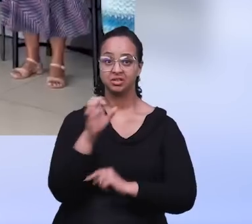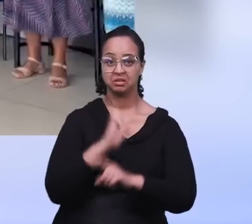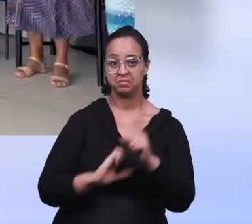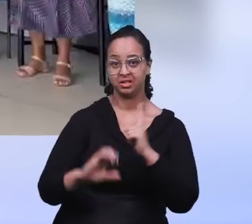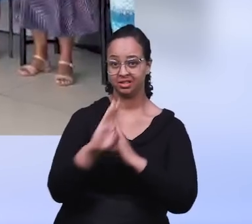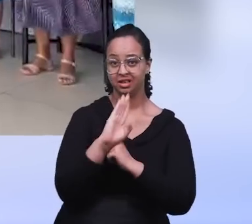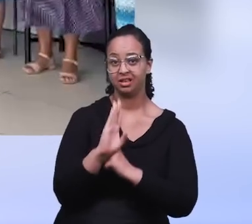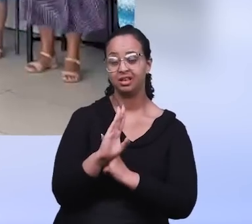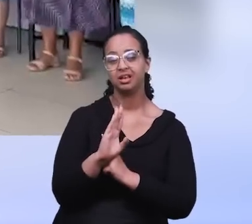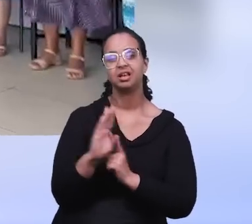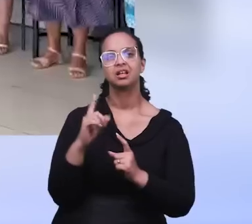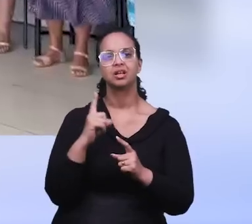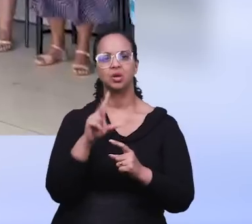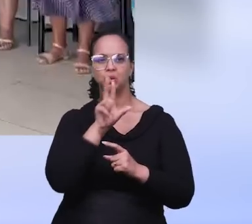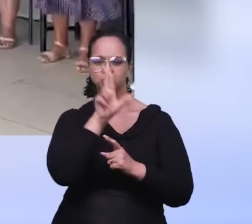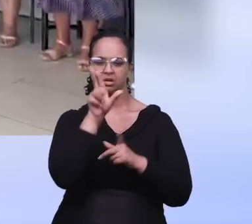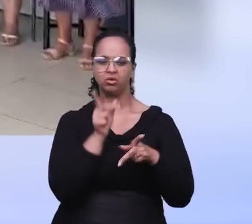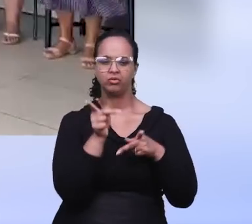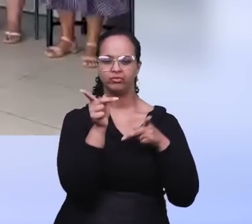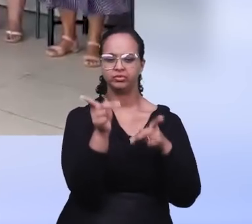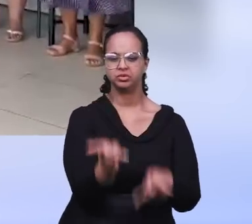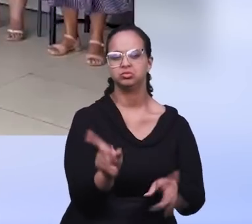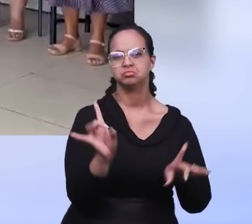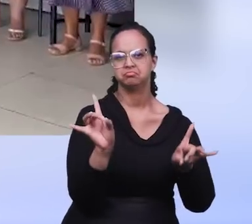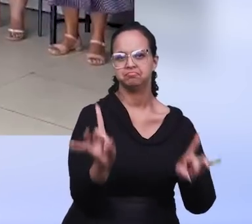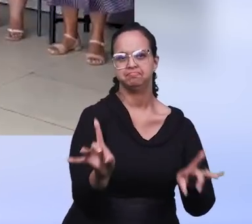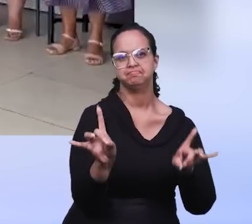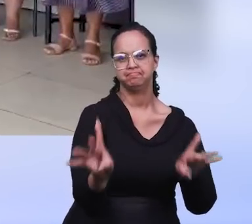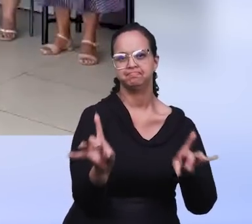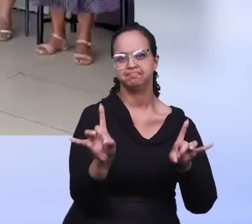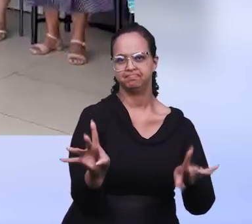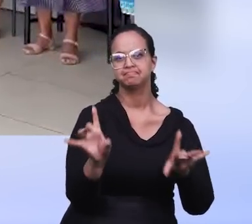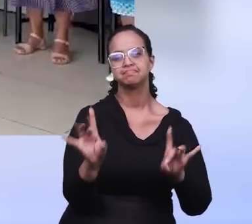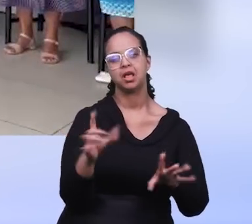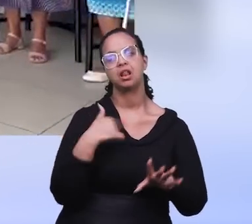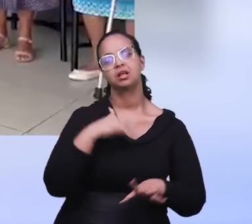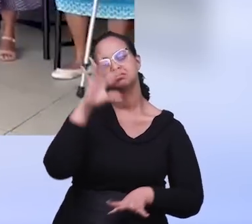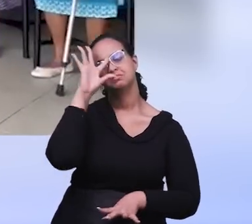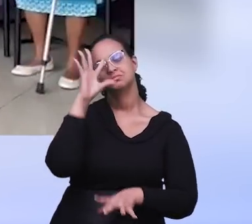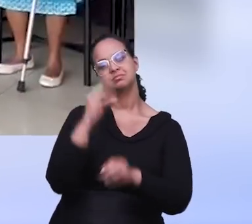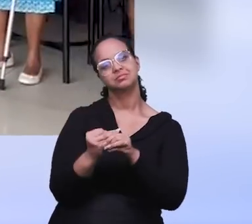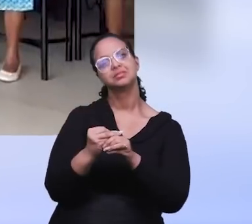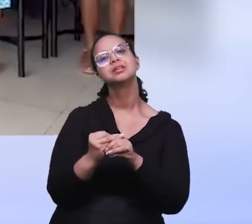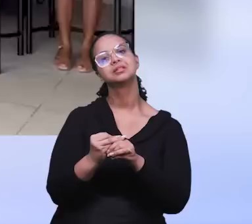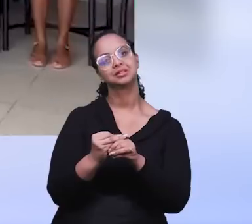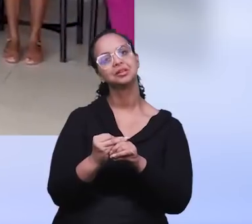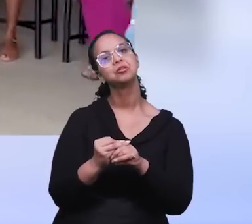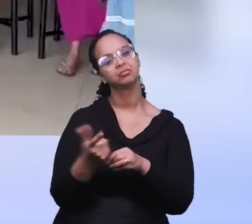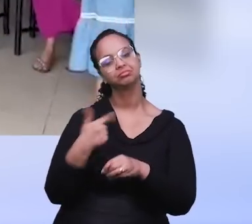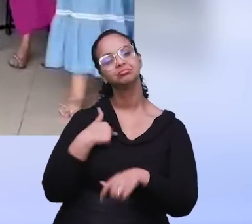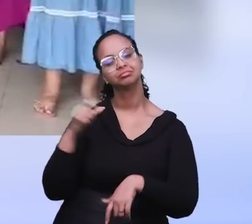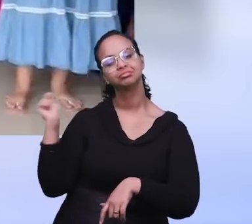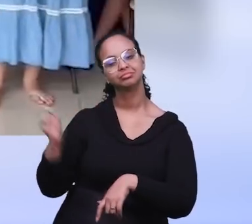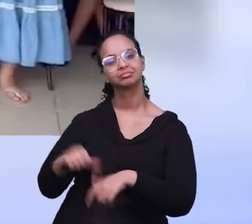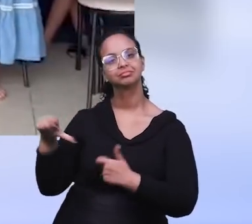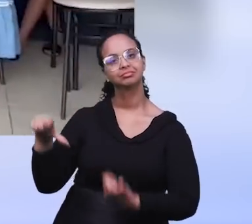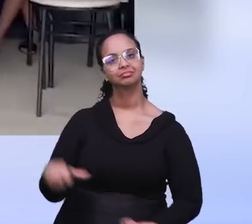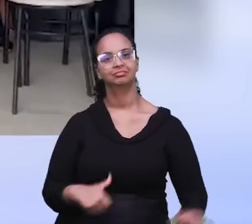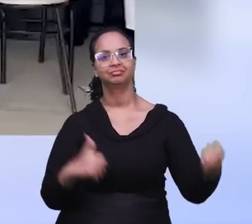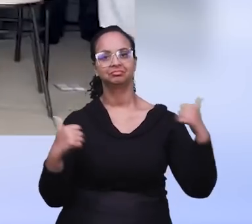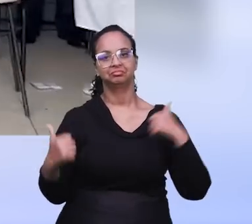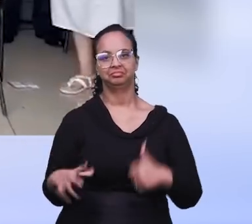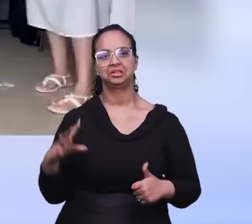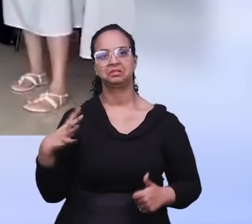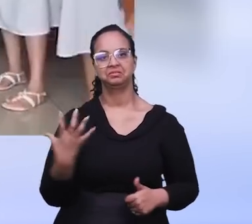uma escola bíblica dominical, o Senhor a visitou de uma forma especial e ela entendeu que não há outro nome pelo qual